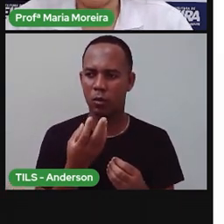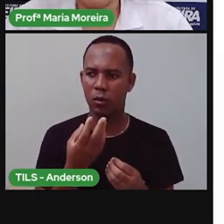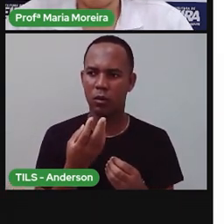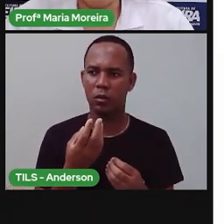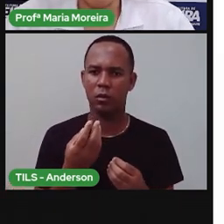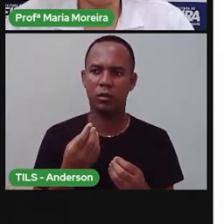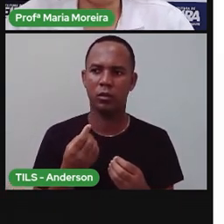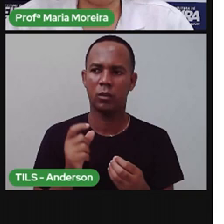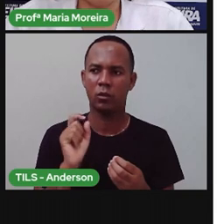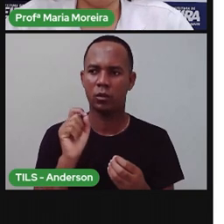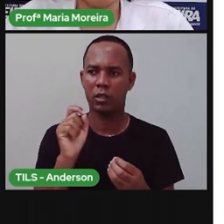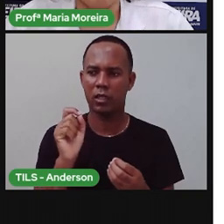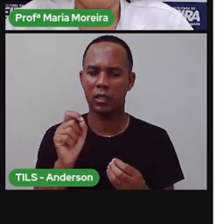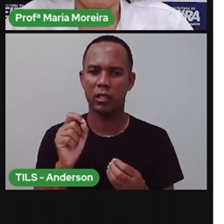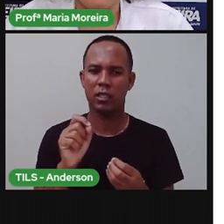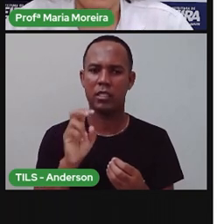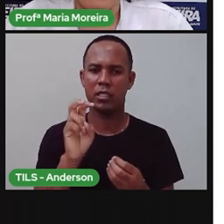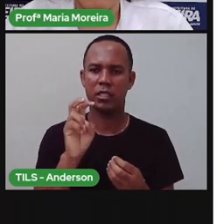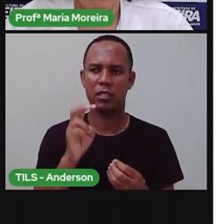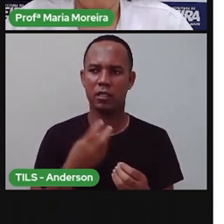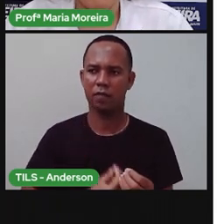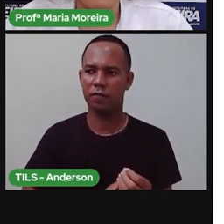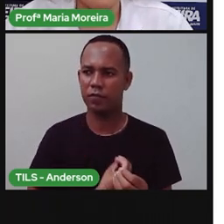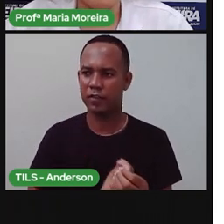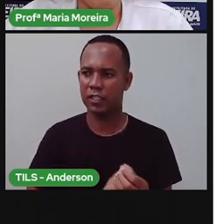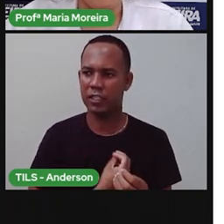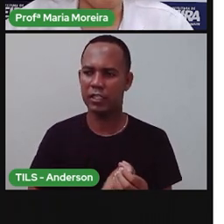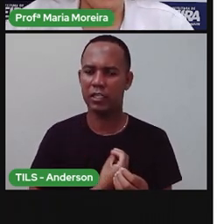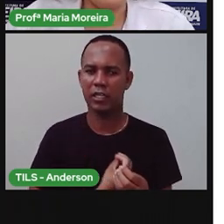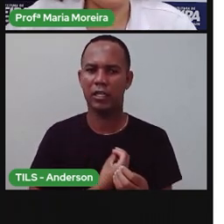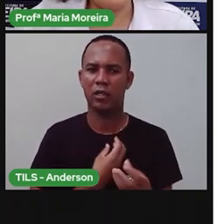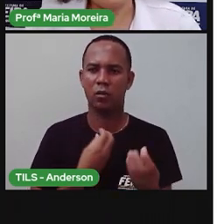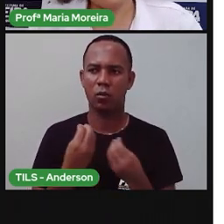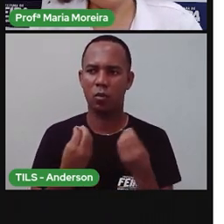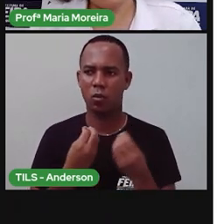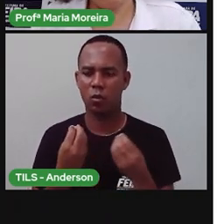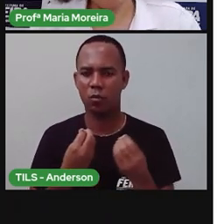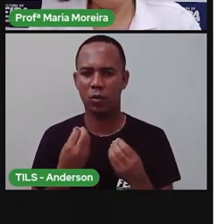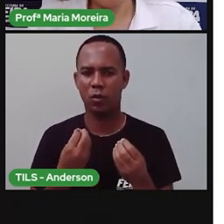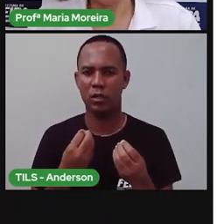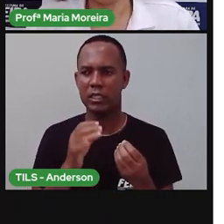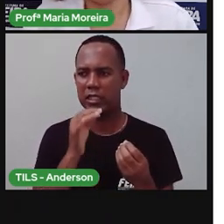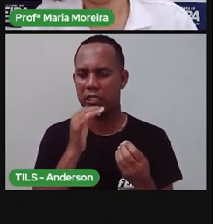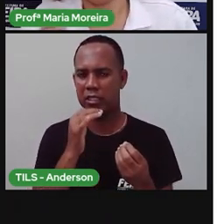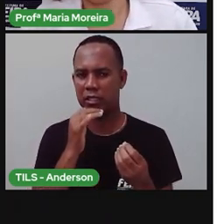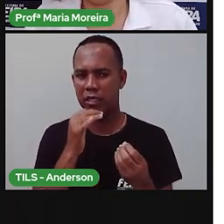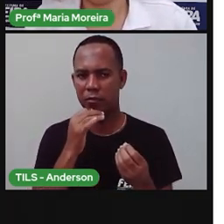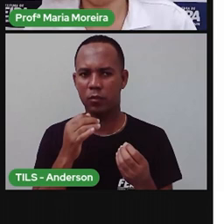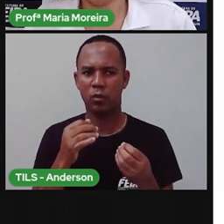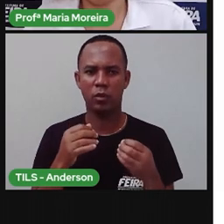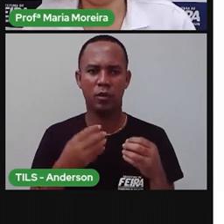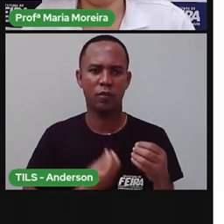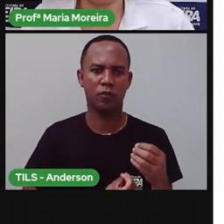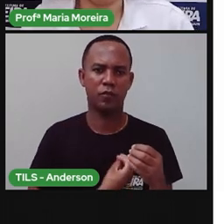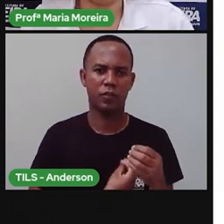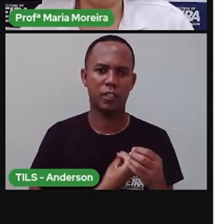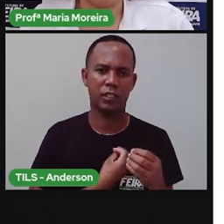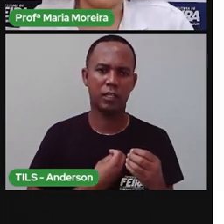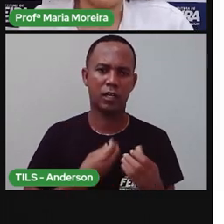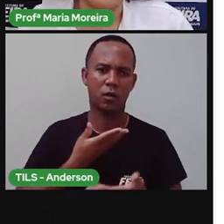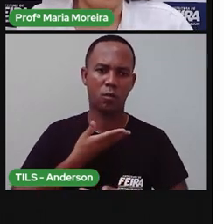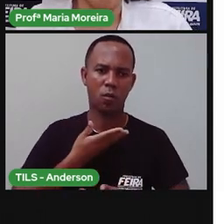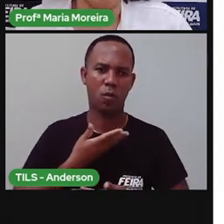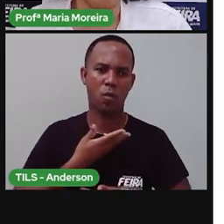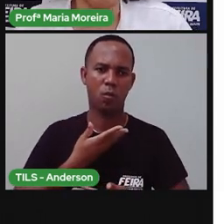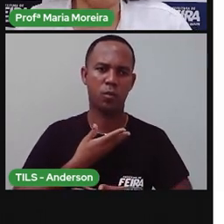ecologia, os ciclos de vida dos seres vivos diz respeito à descrição dos estágios de vida que um organismo